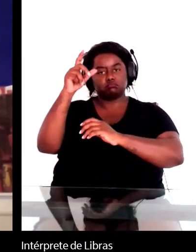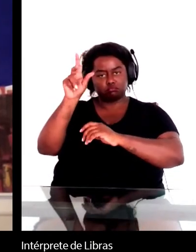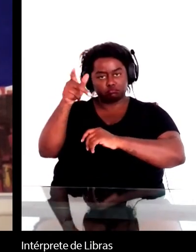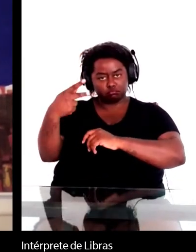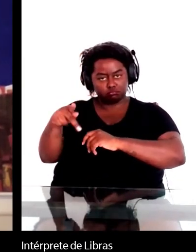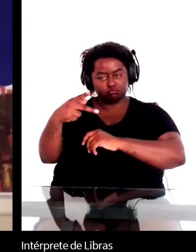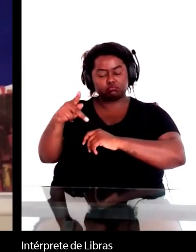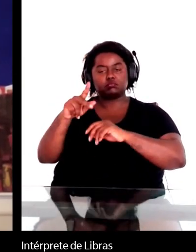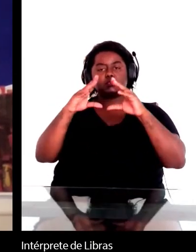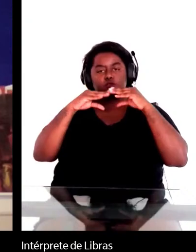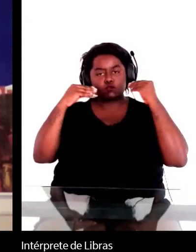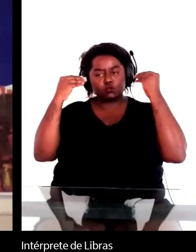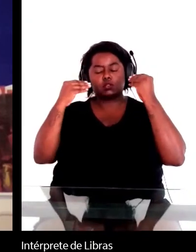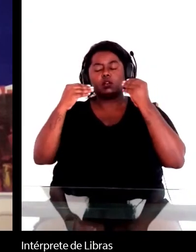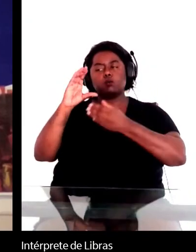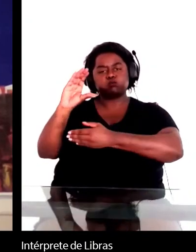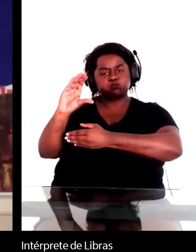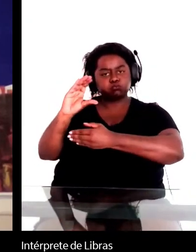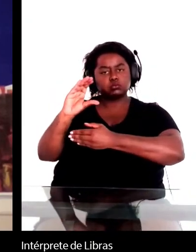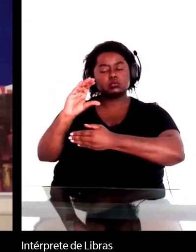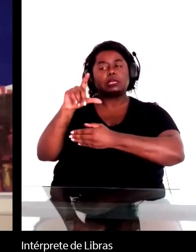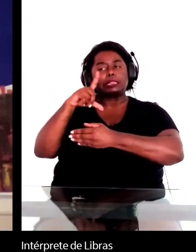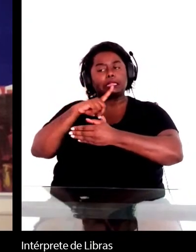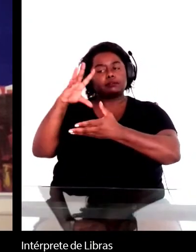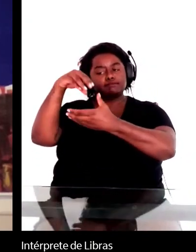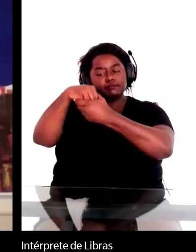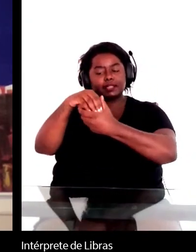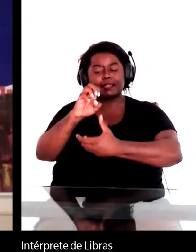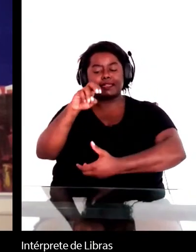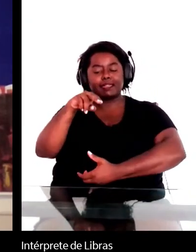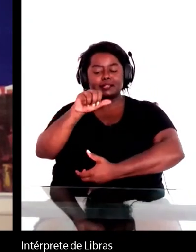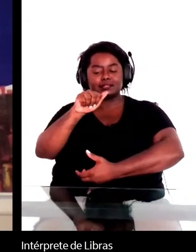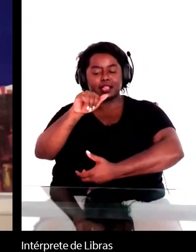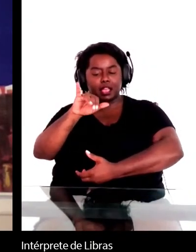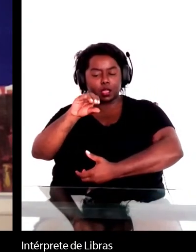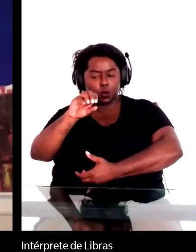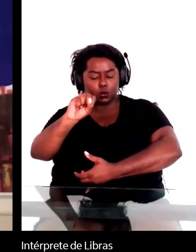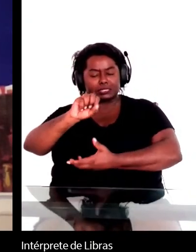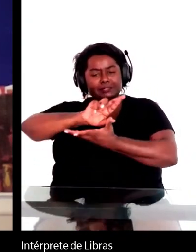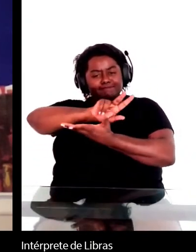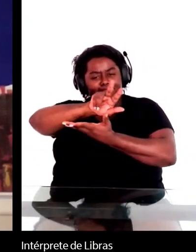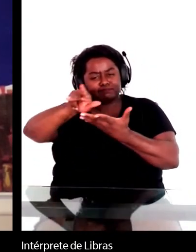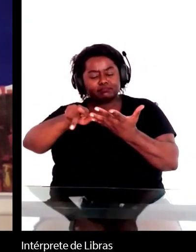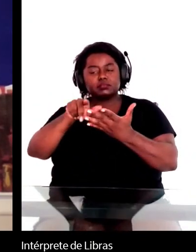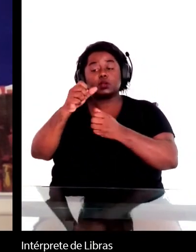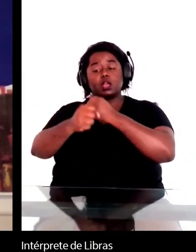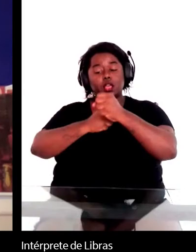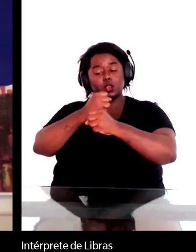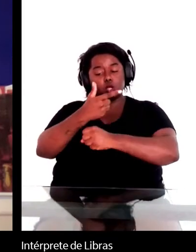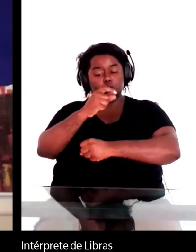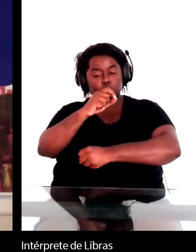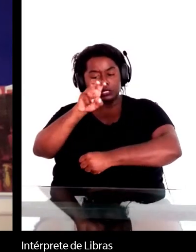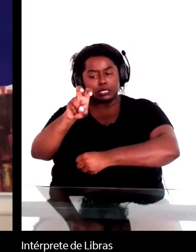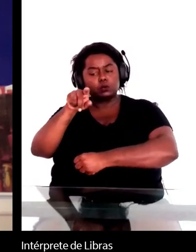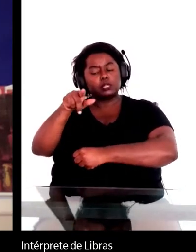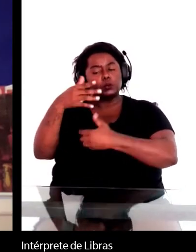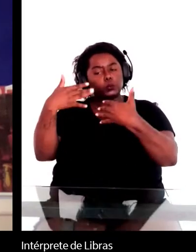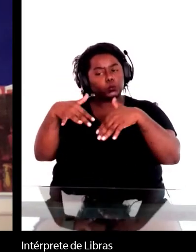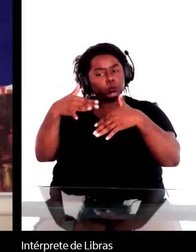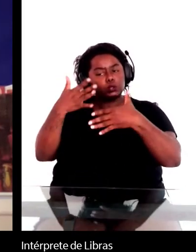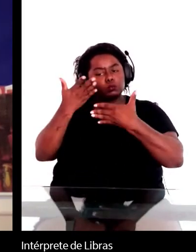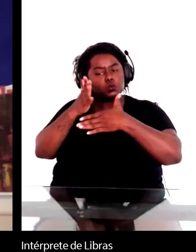com muitos ensaios em 2005 e é realmente eu diria a maior contribuição para o conhecimento e estudo de Machado